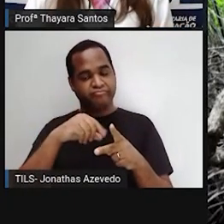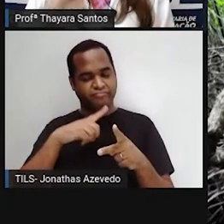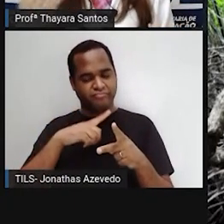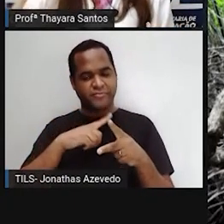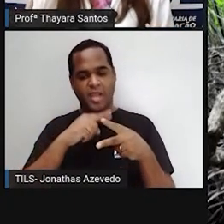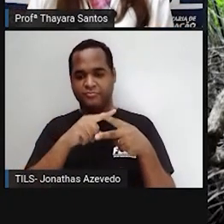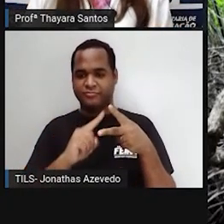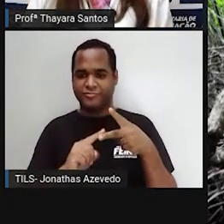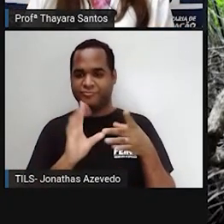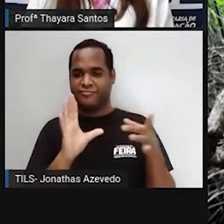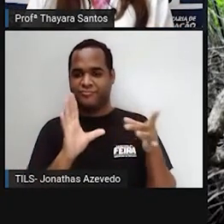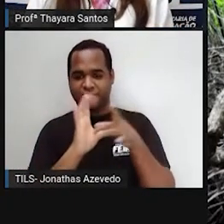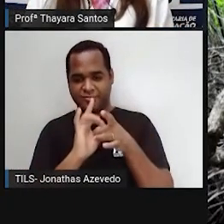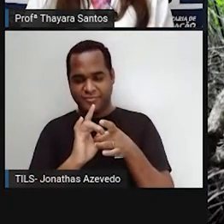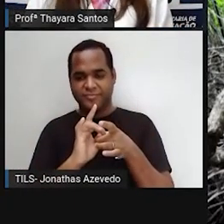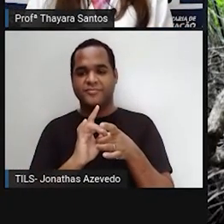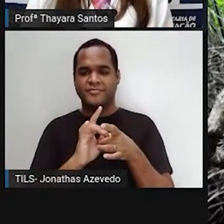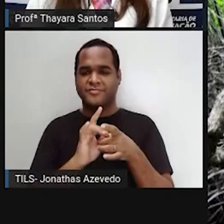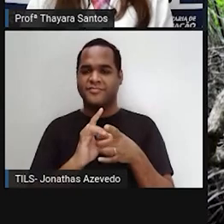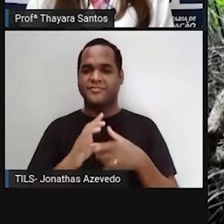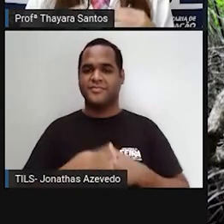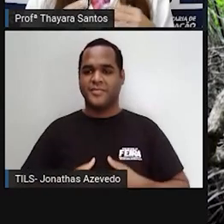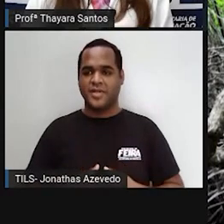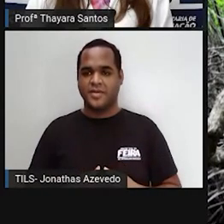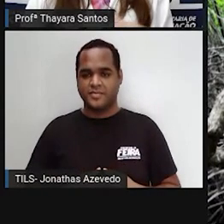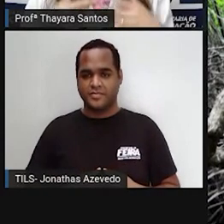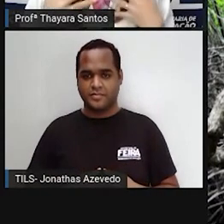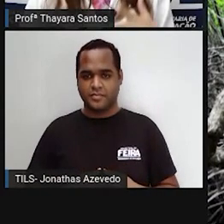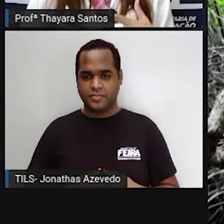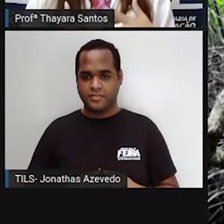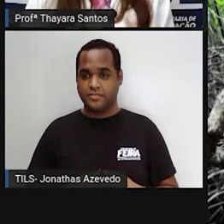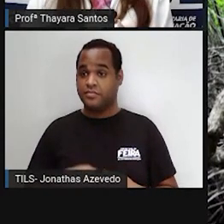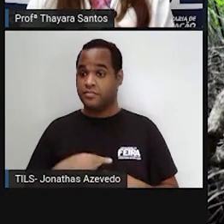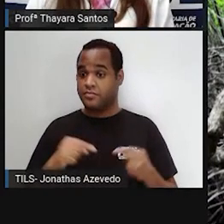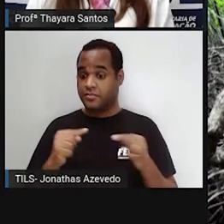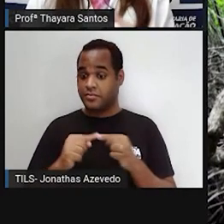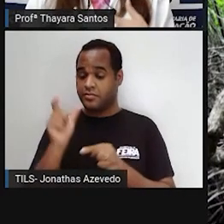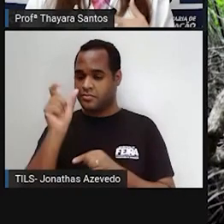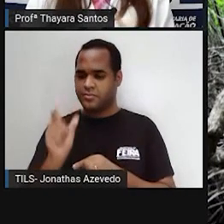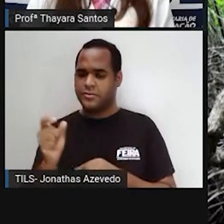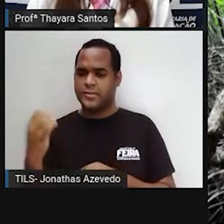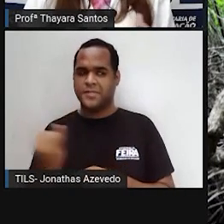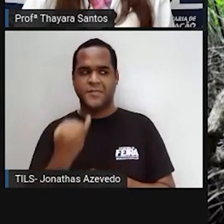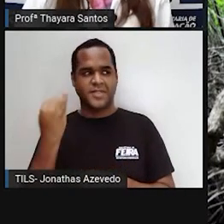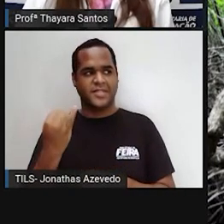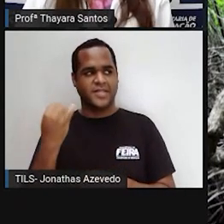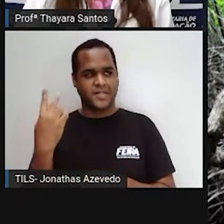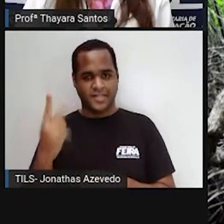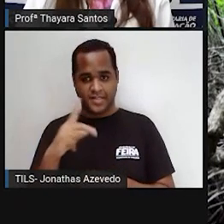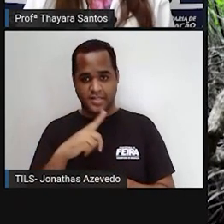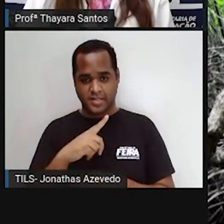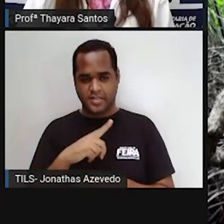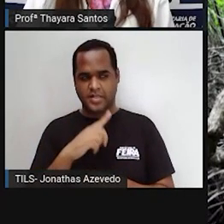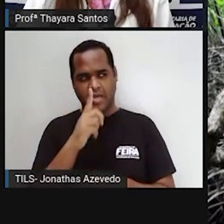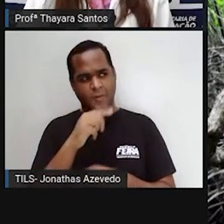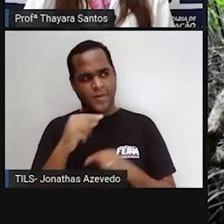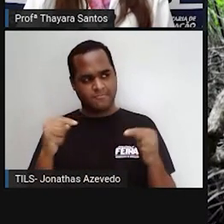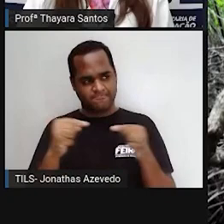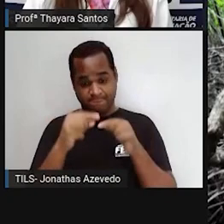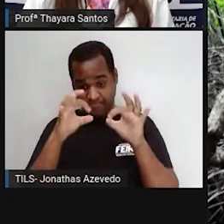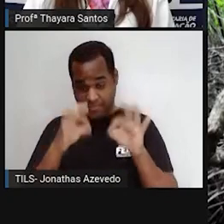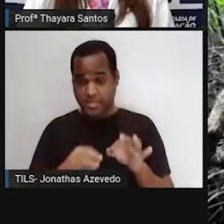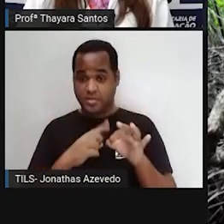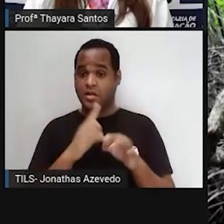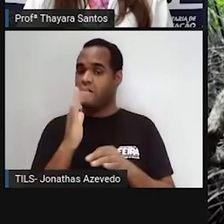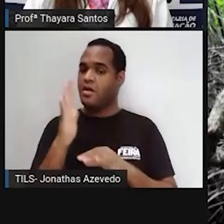mas também tem as características do ambiente terrestre. Uma característica muito marcante do manguezal é justamente as árvores, né? As